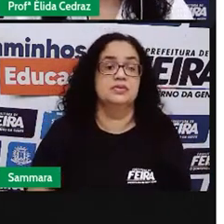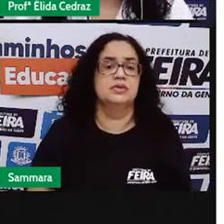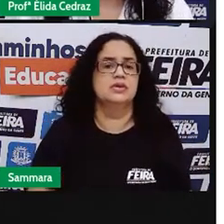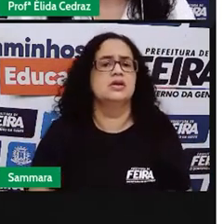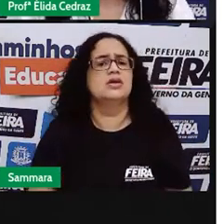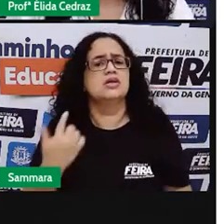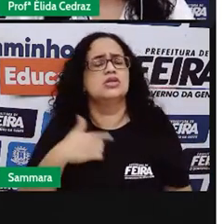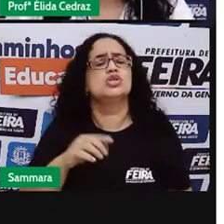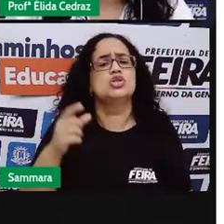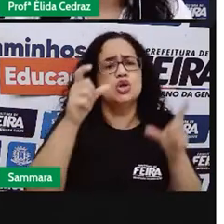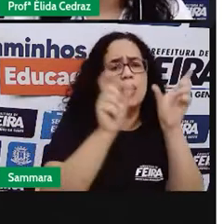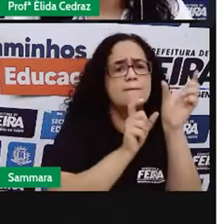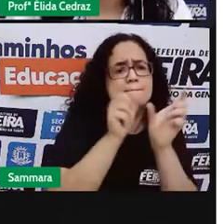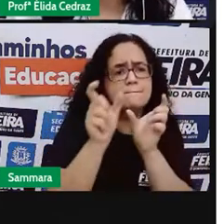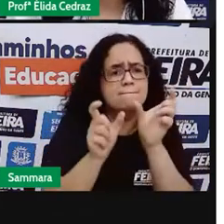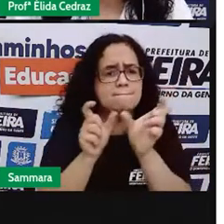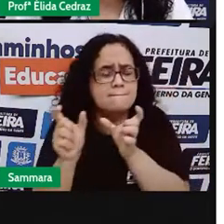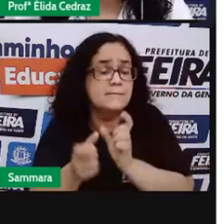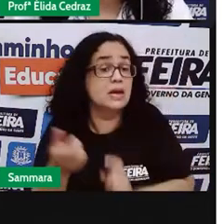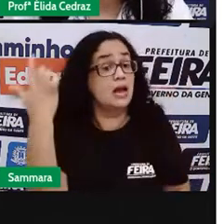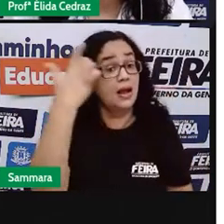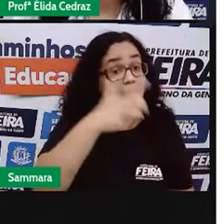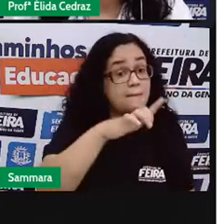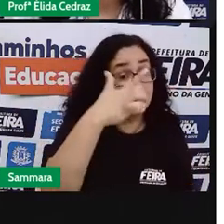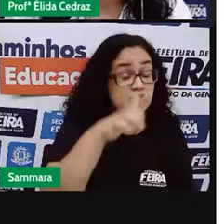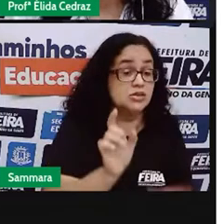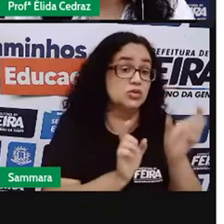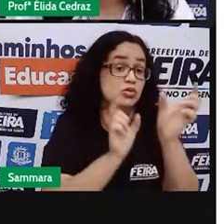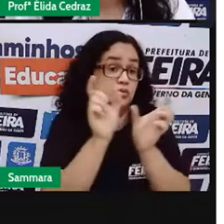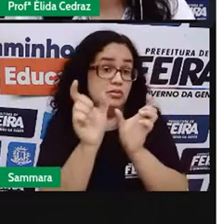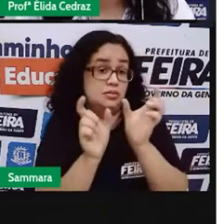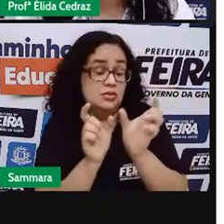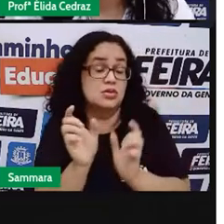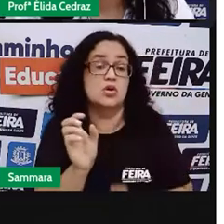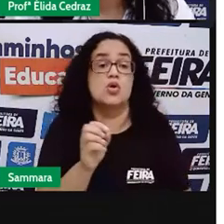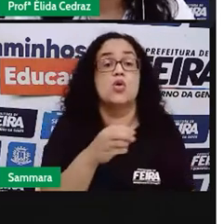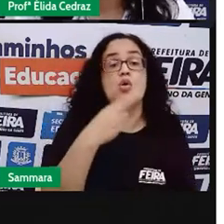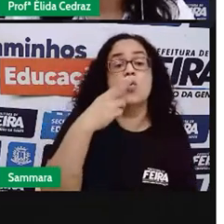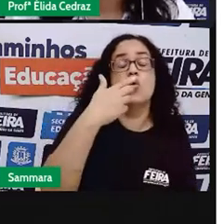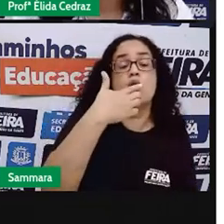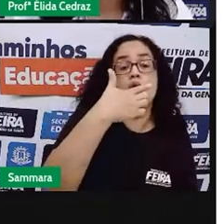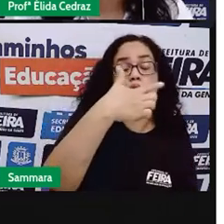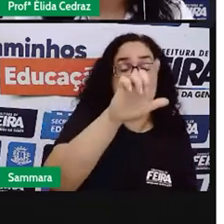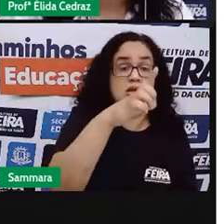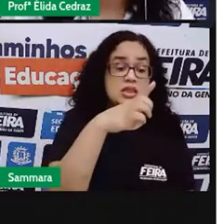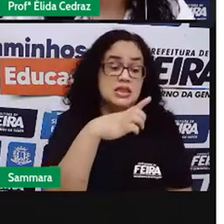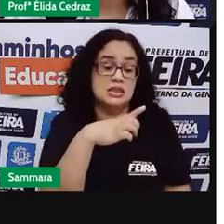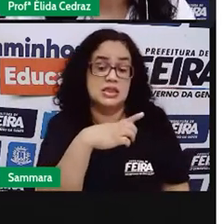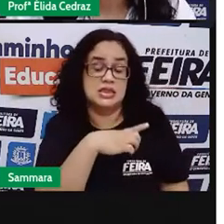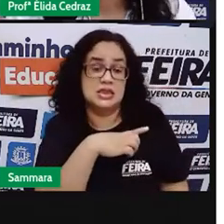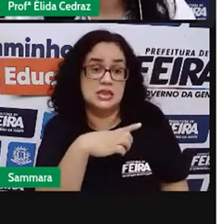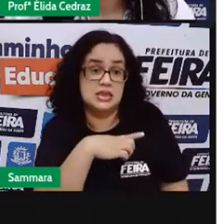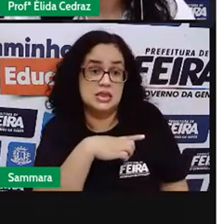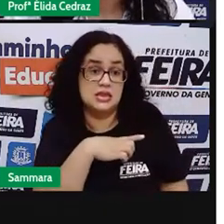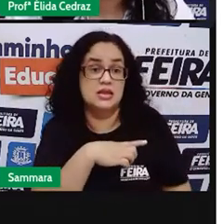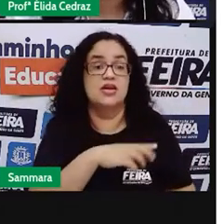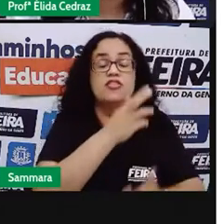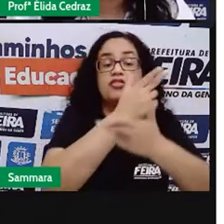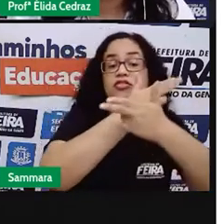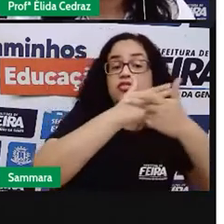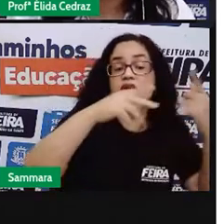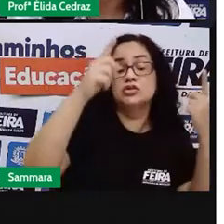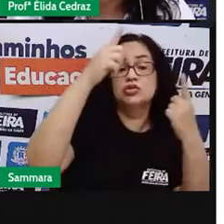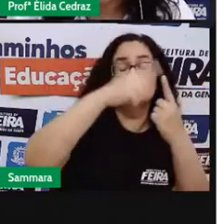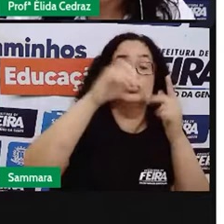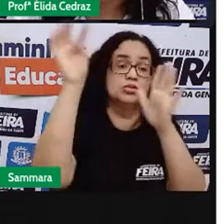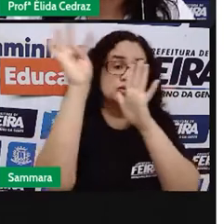Jogos de palavras. São as repetições ou outras que venham a aparecer em vários tipos